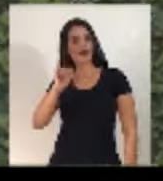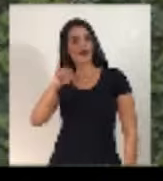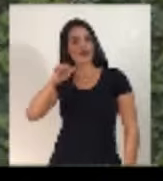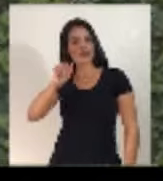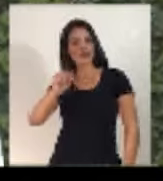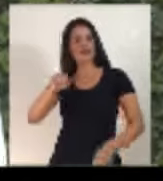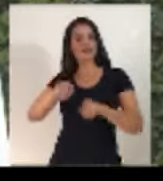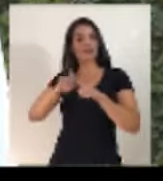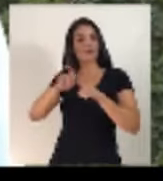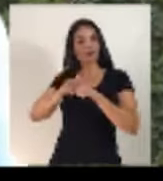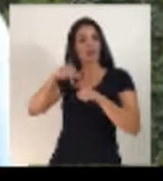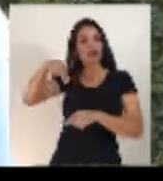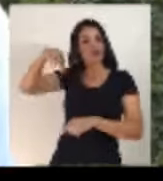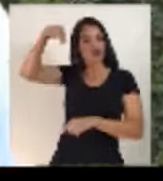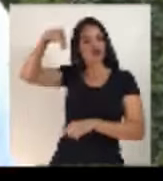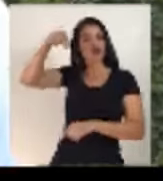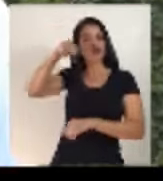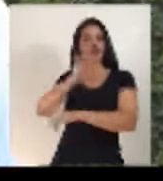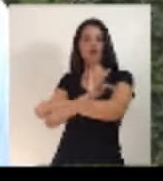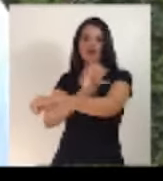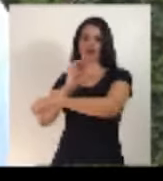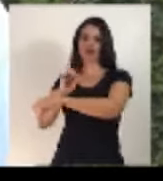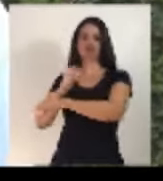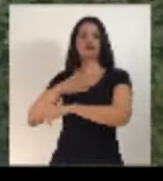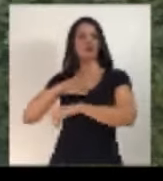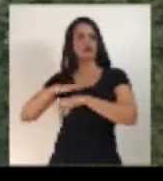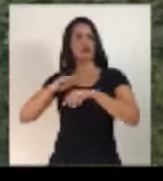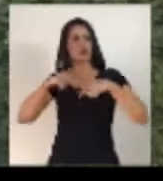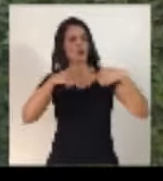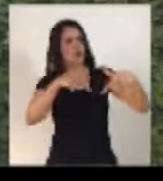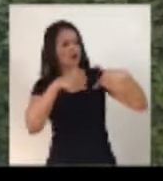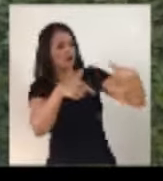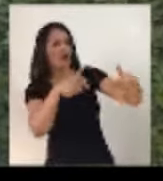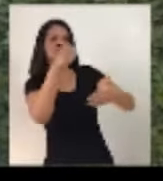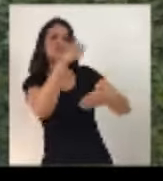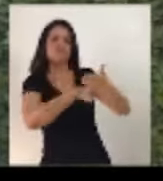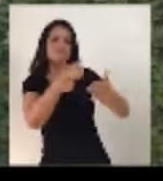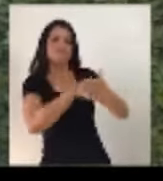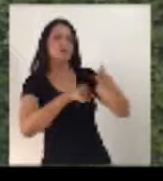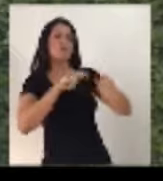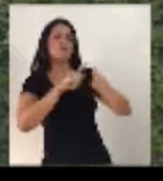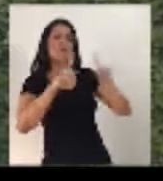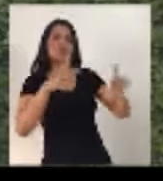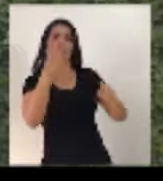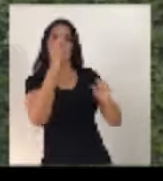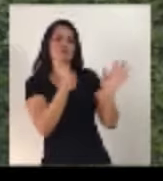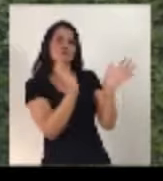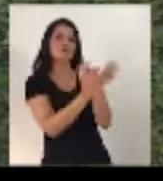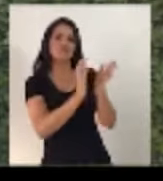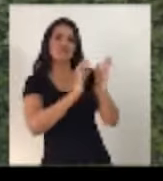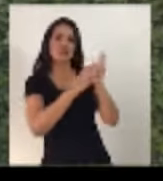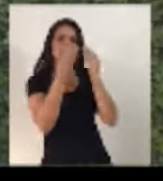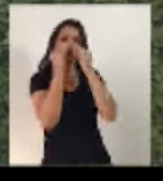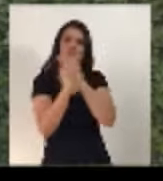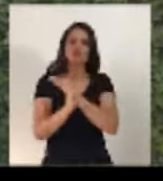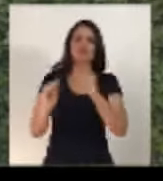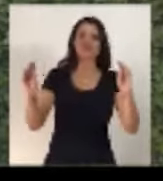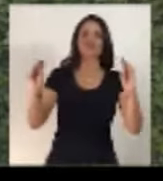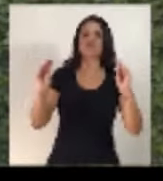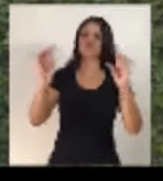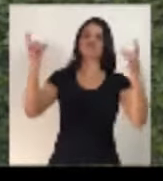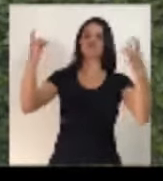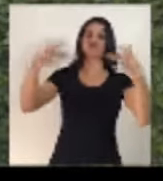e que por mais que eu tivesse lutado, foram ignorados e desprestigiados na